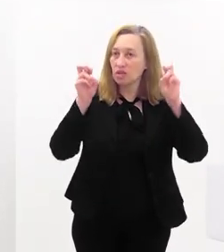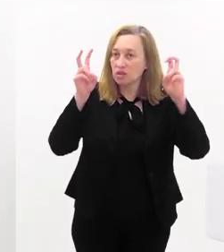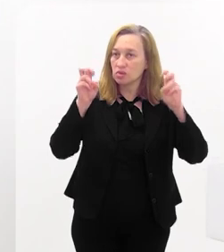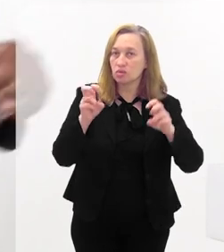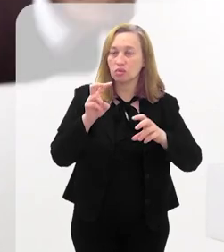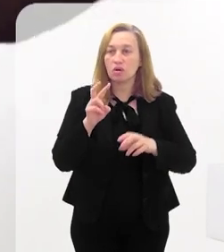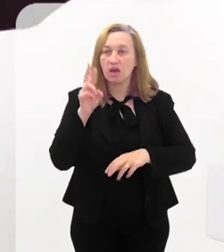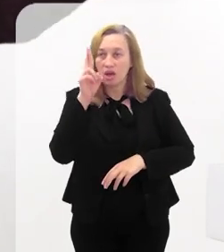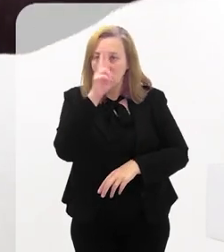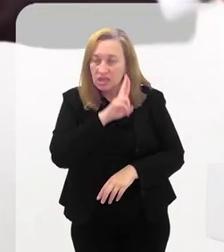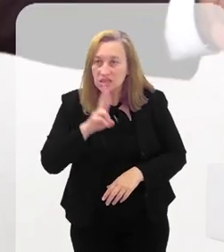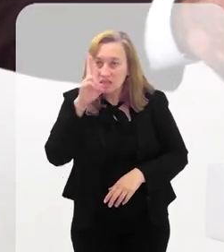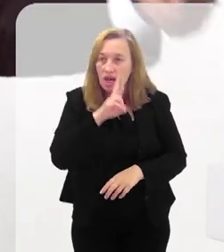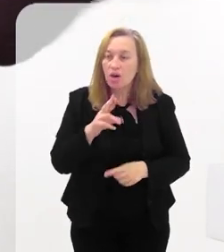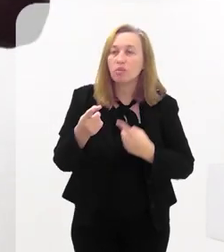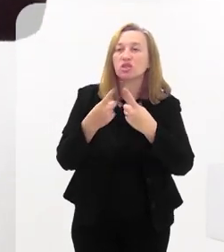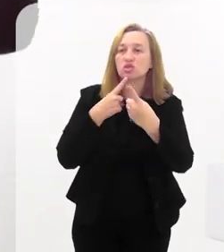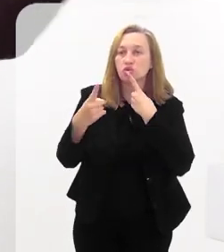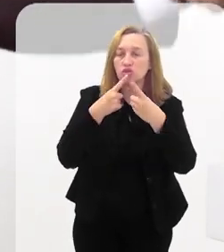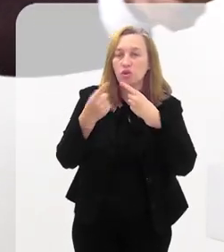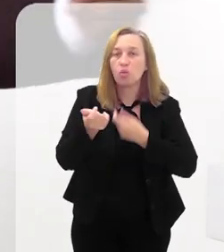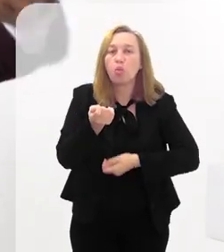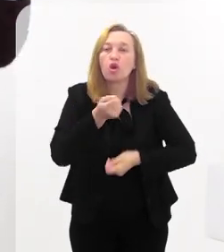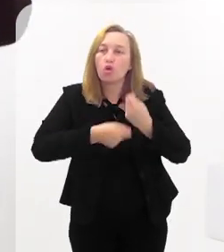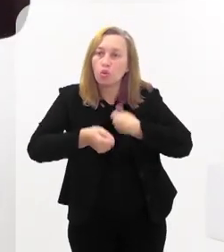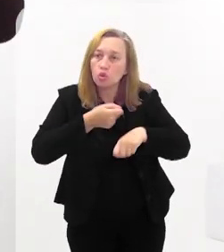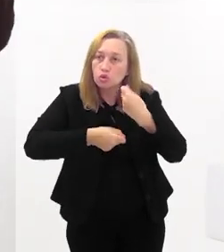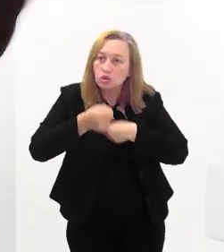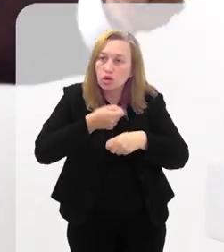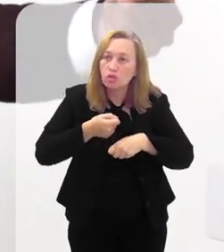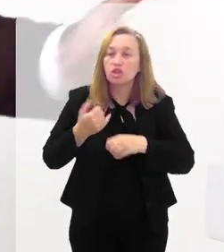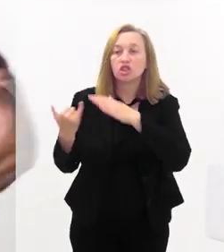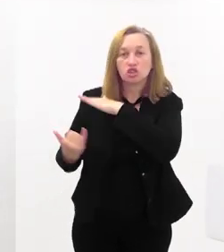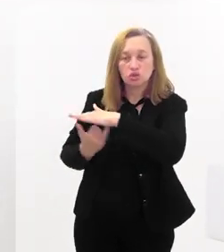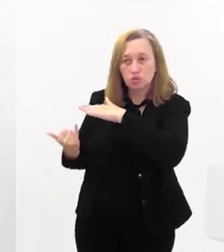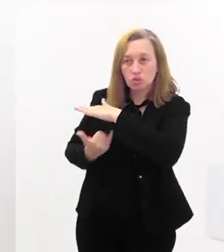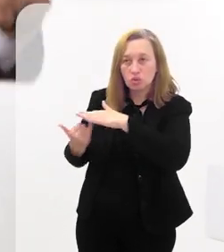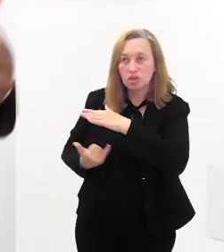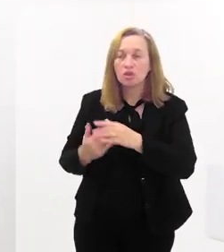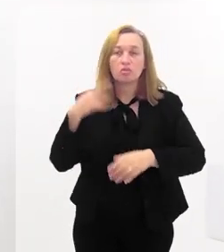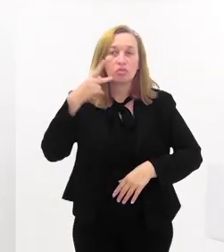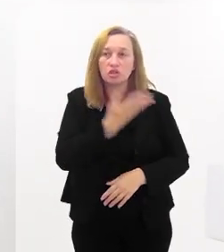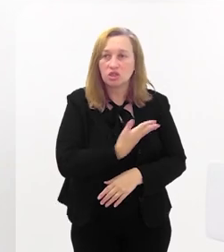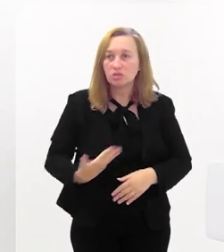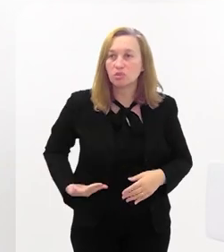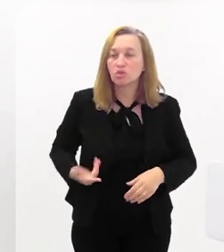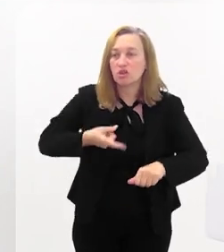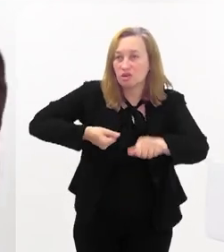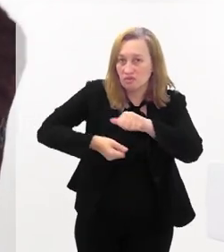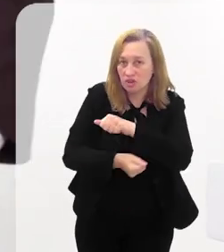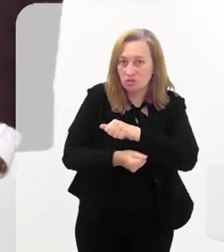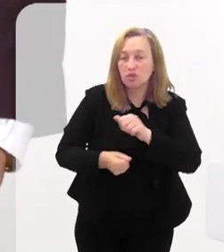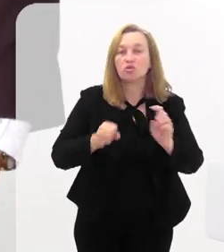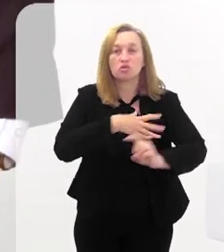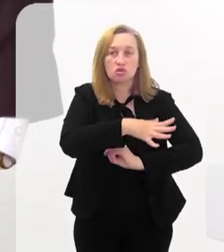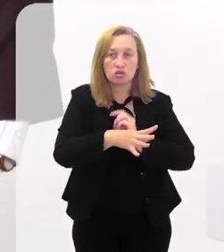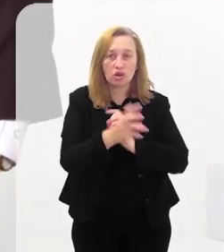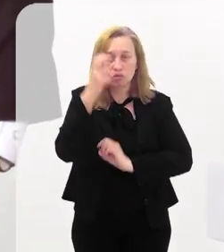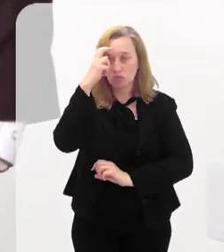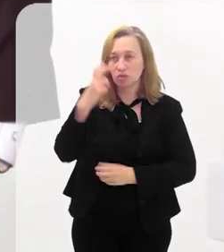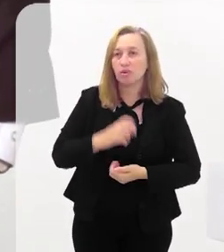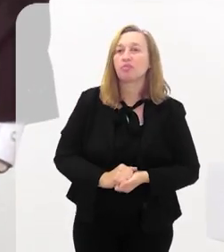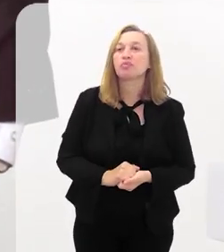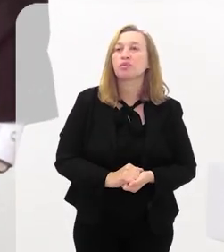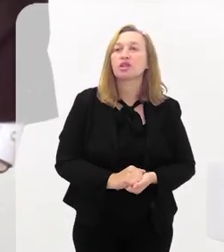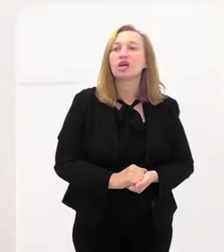cerne do debate, que o debate educacional, o debate econômico, o debate institucional de política pública e de investimento social e